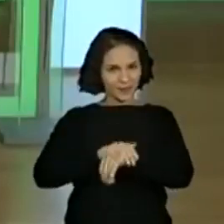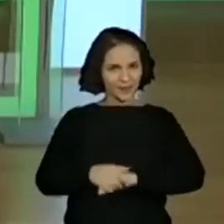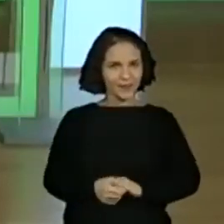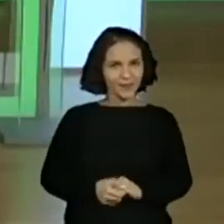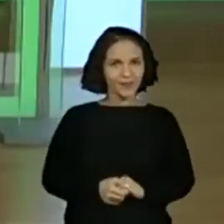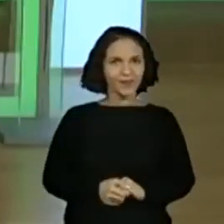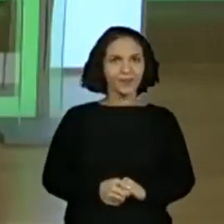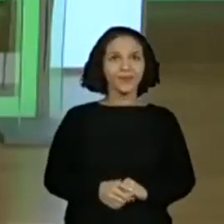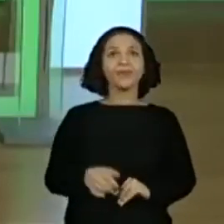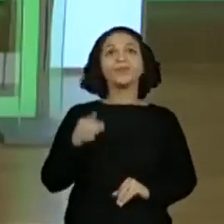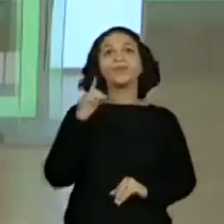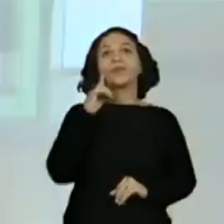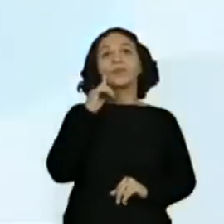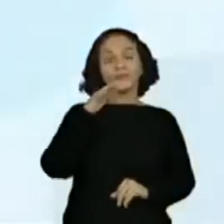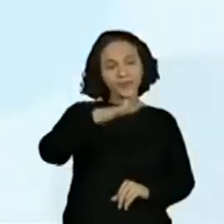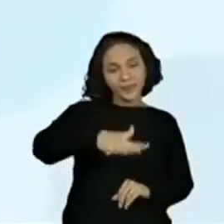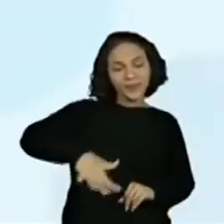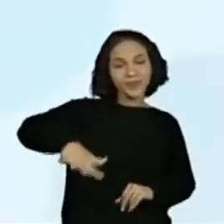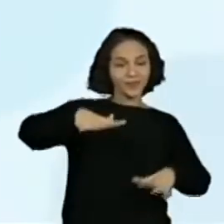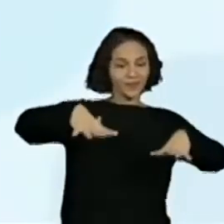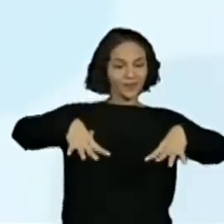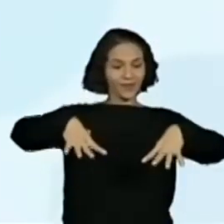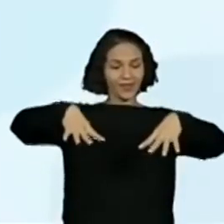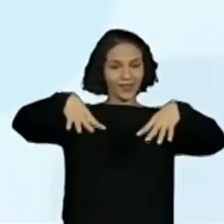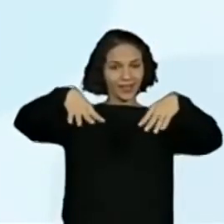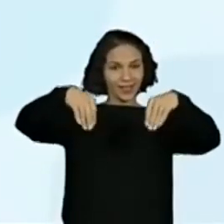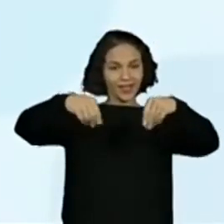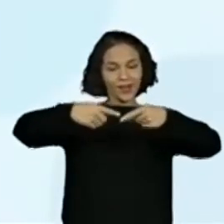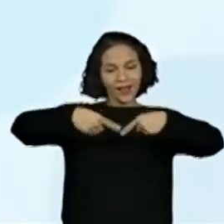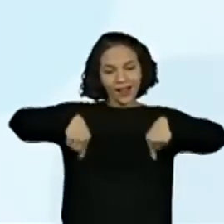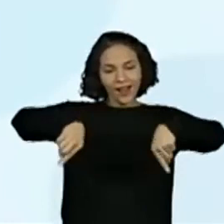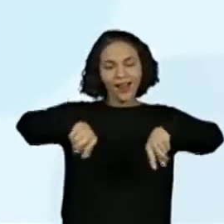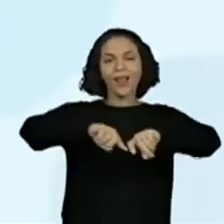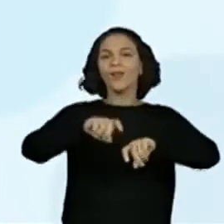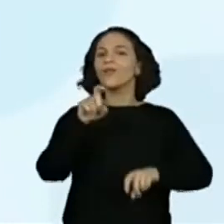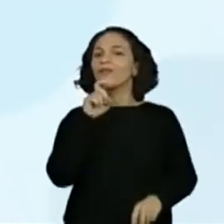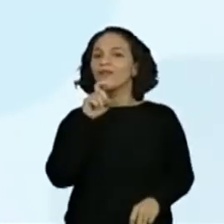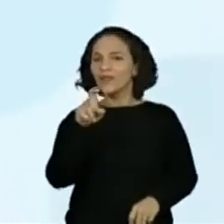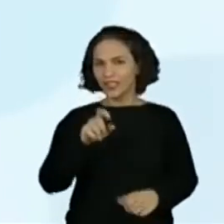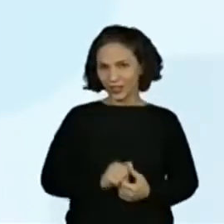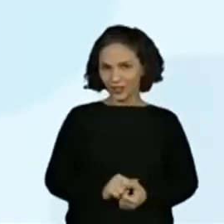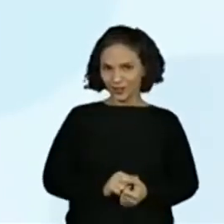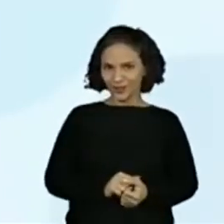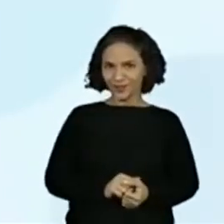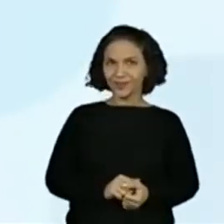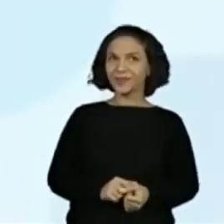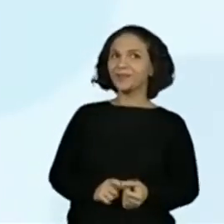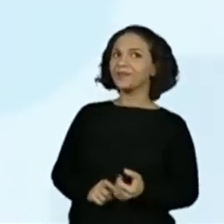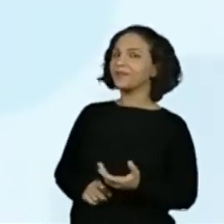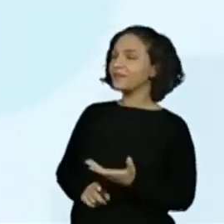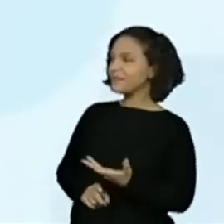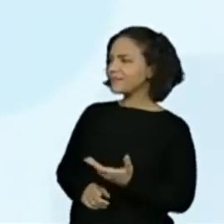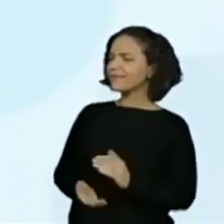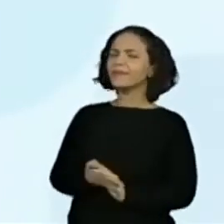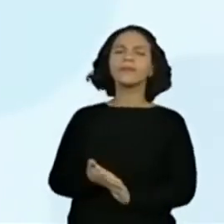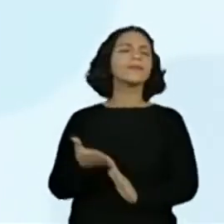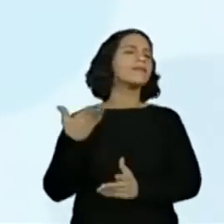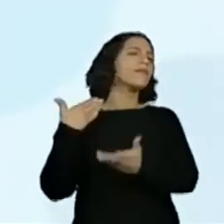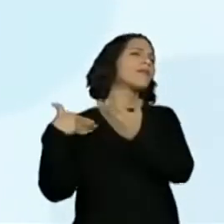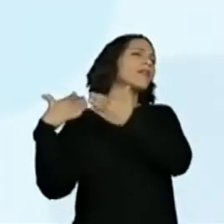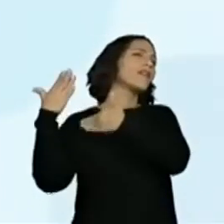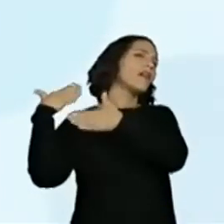O reino do lago verde. Prestem atenção, é muito importante, tá bom? Era uma vez,